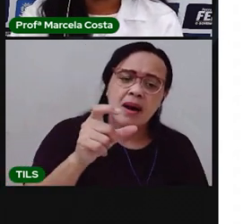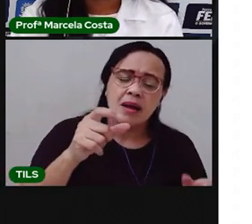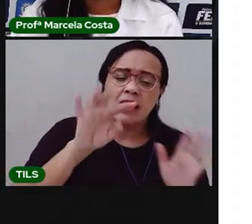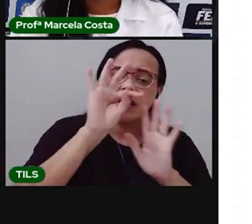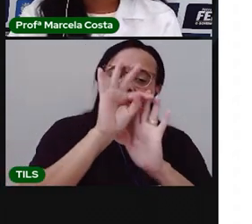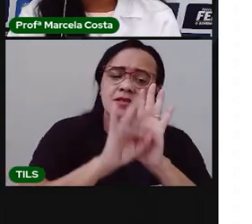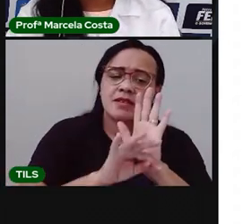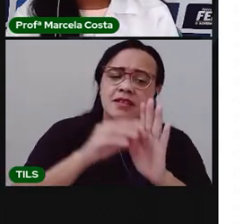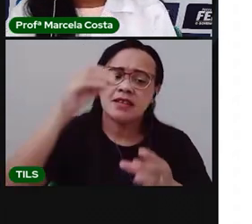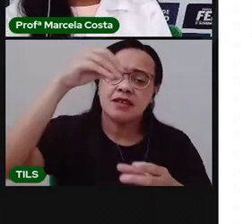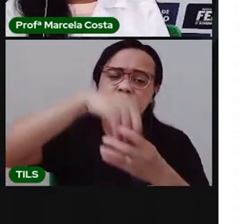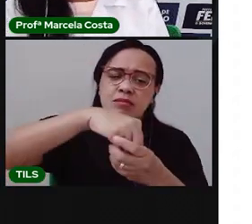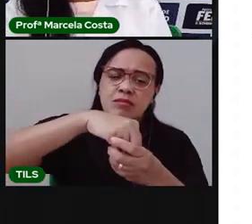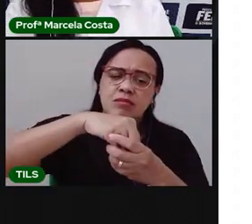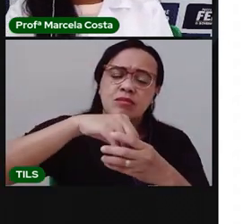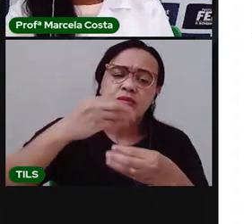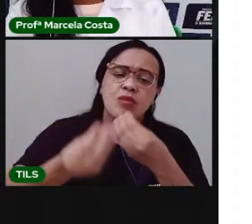texto?